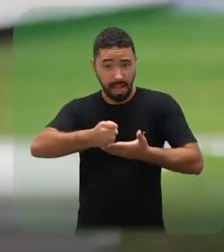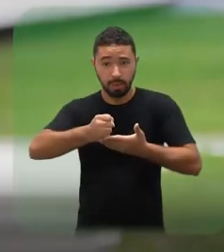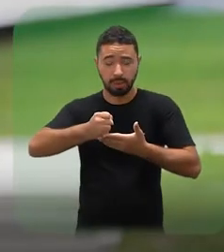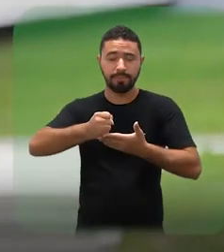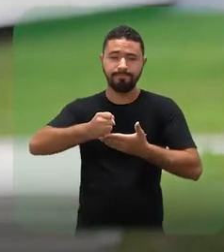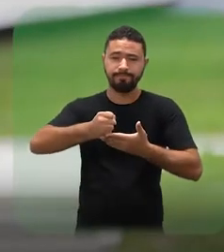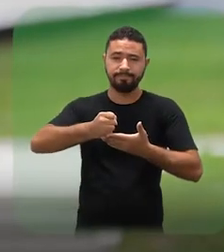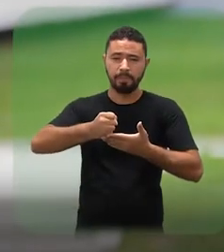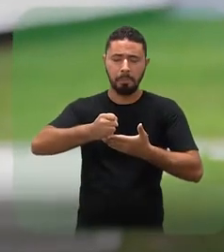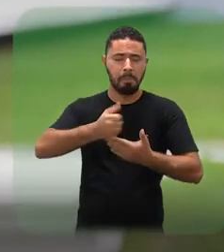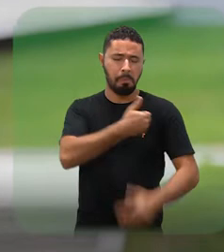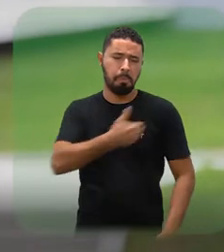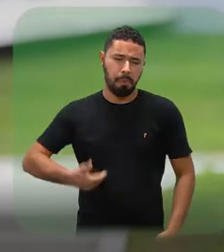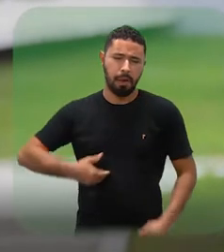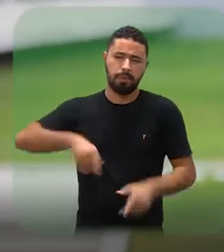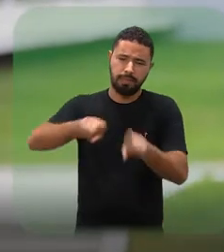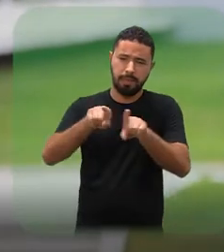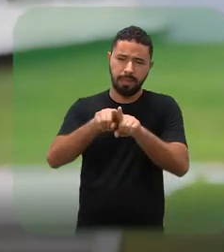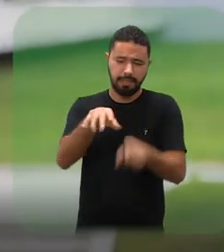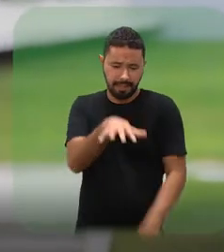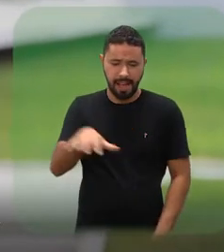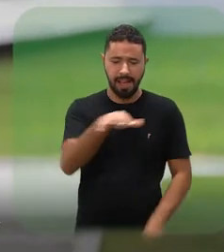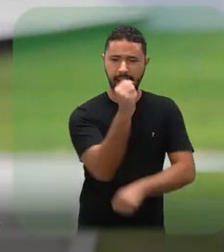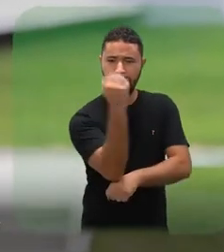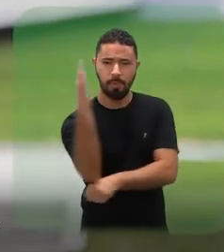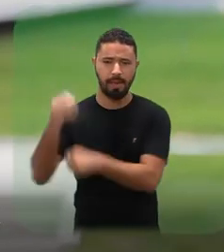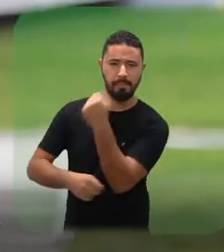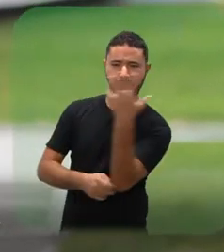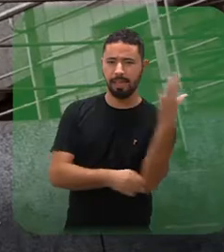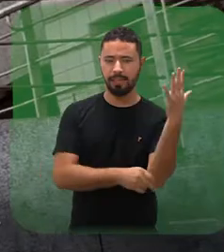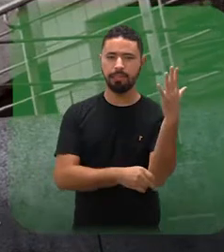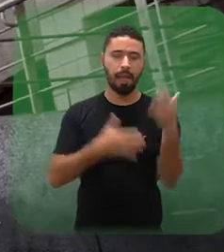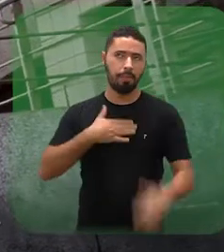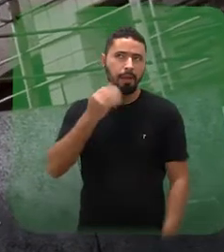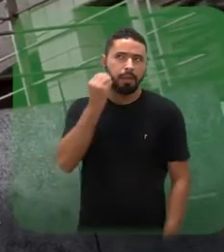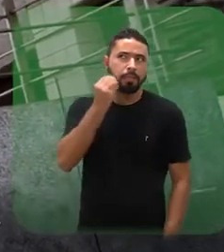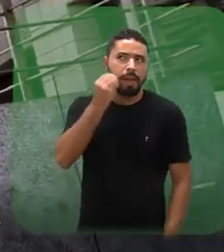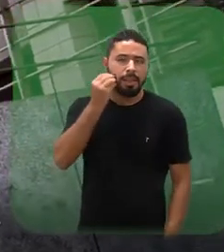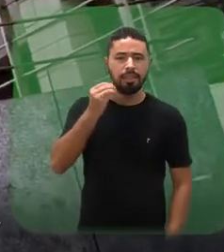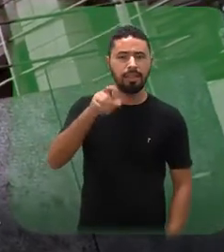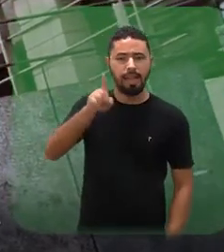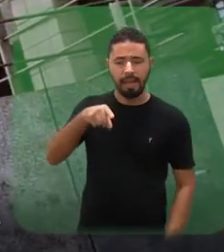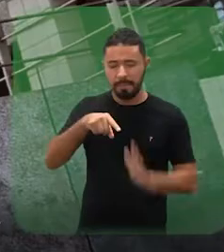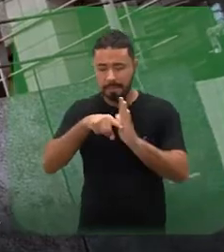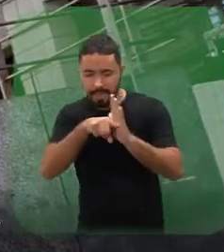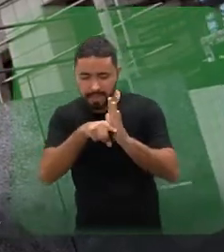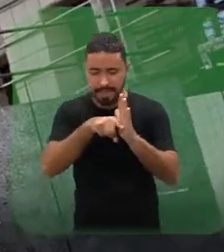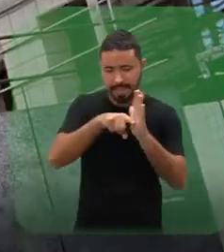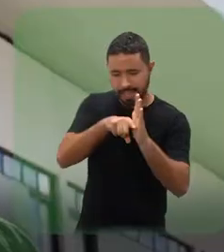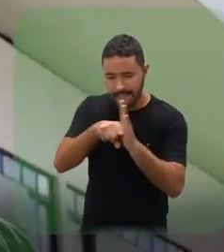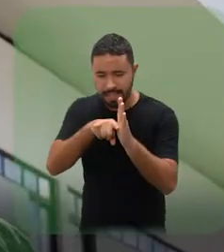contribuindo diretamente, publicamente, com o meio ambiente e na vivência que eu tenho, que é de